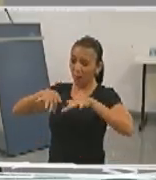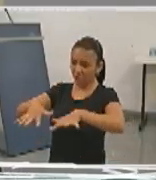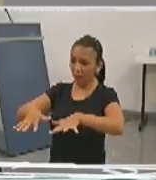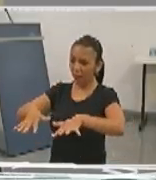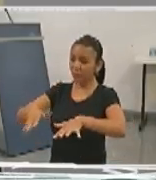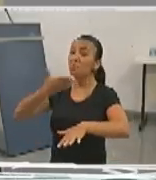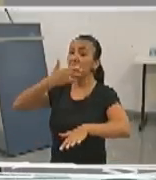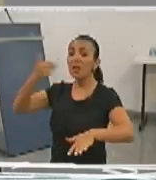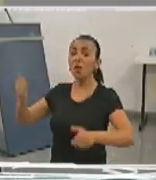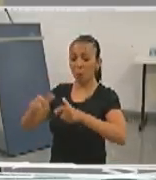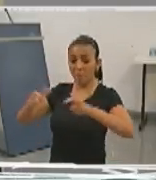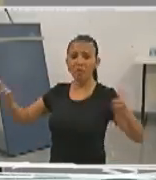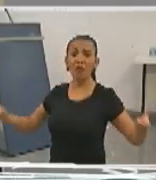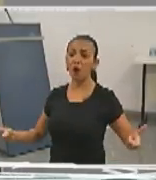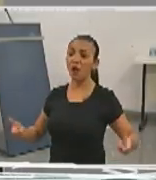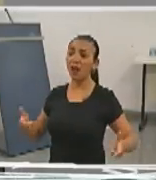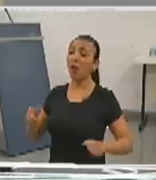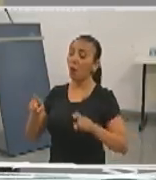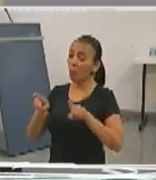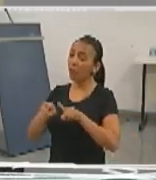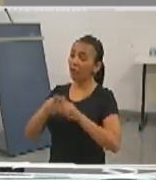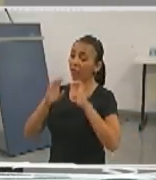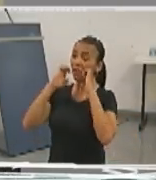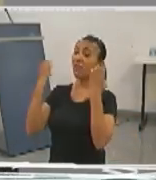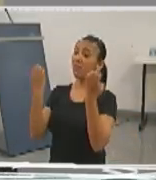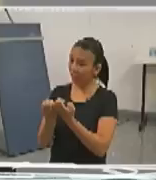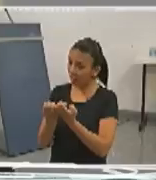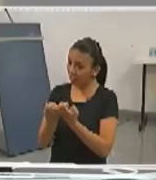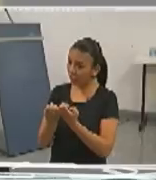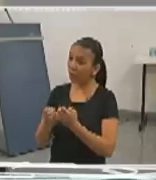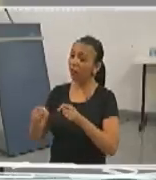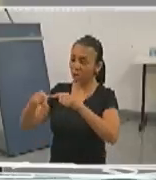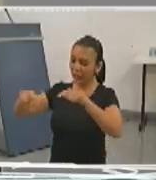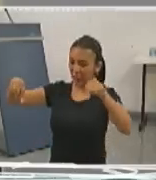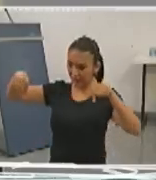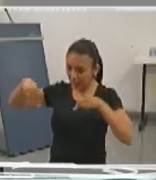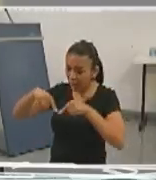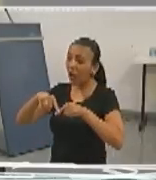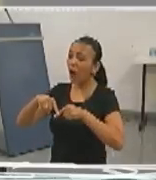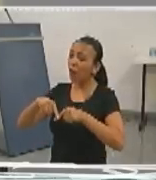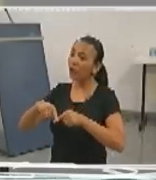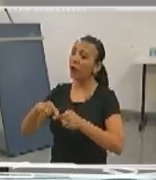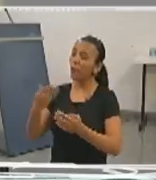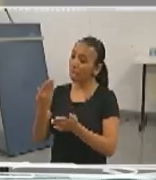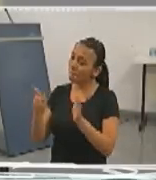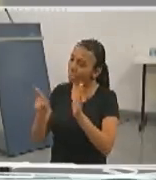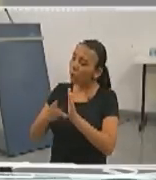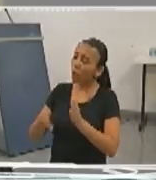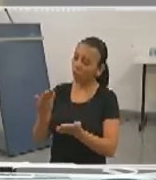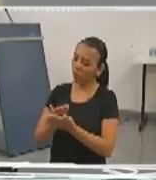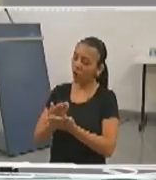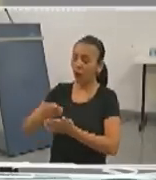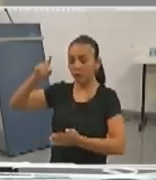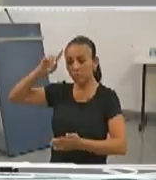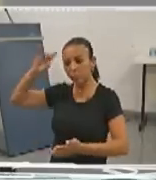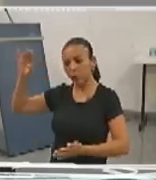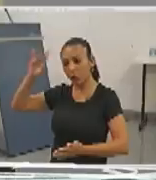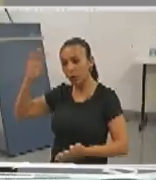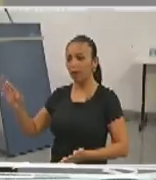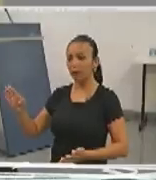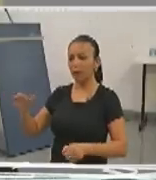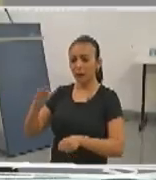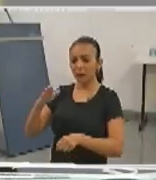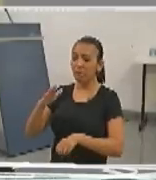eventos científicos que podem estar acontecendo aqui, salas de aula para aulas teóricas e mais laboratórios de simulação